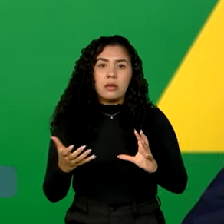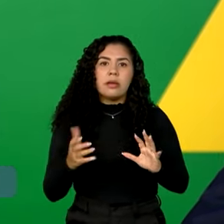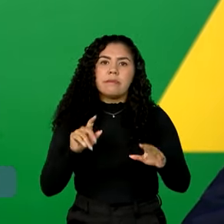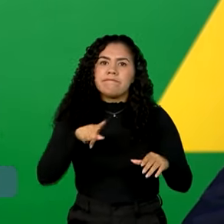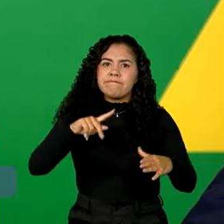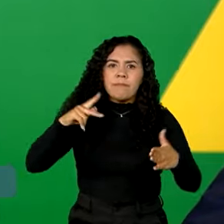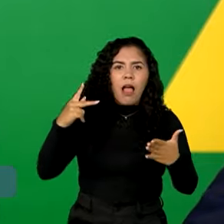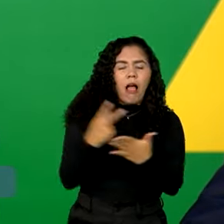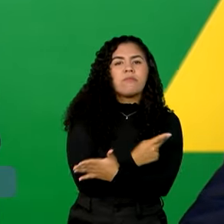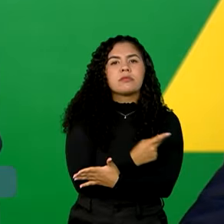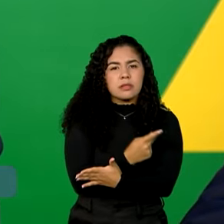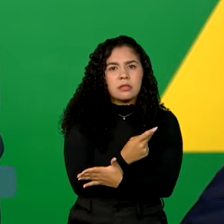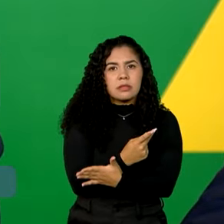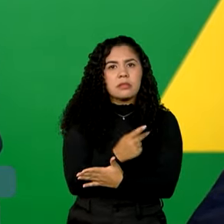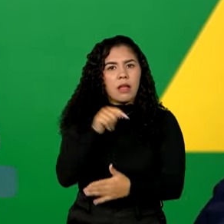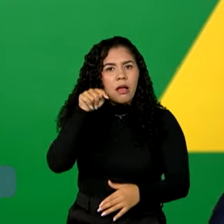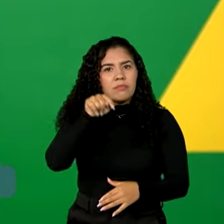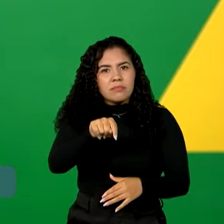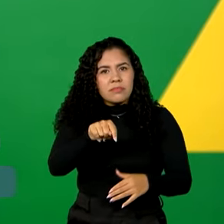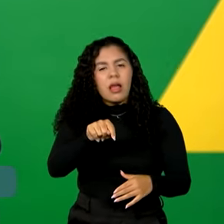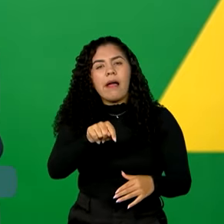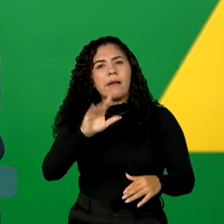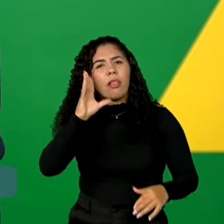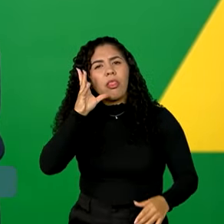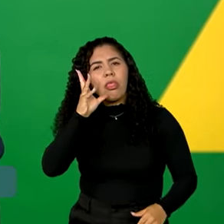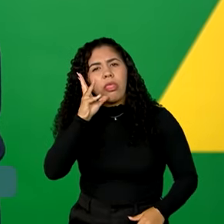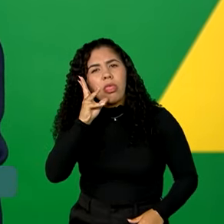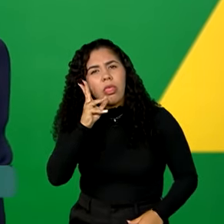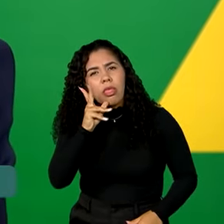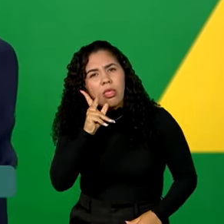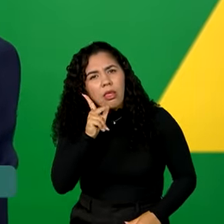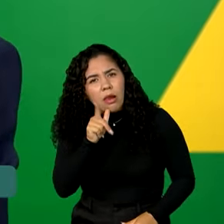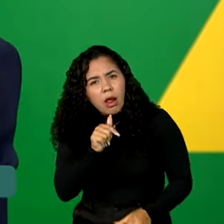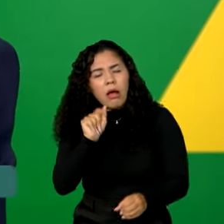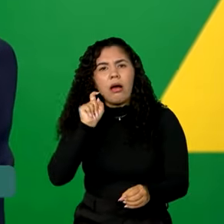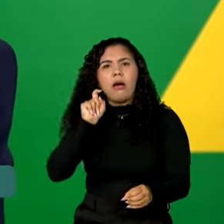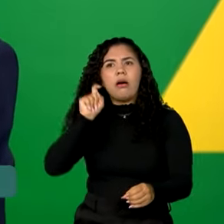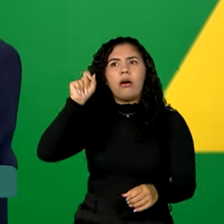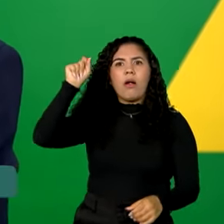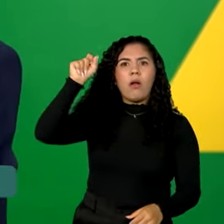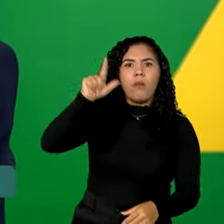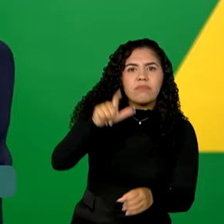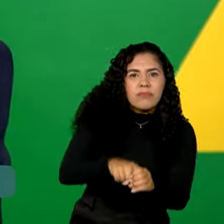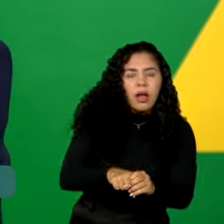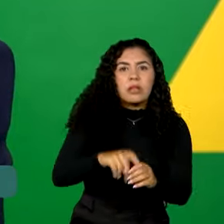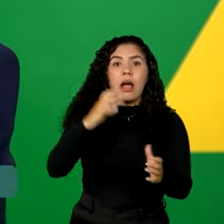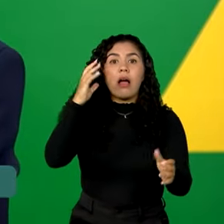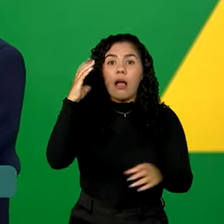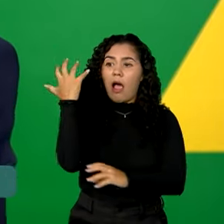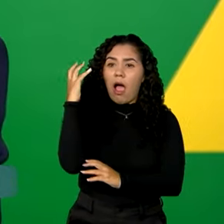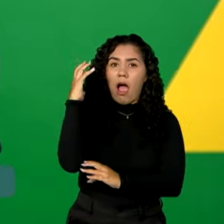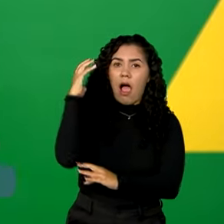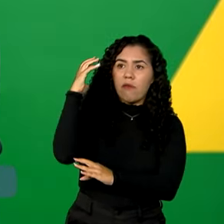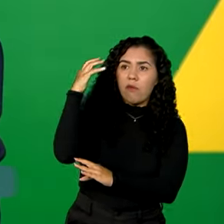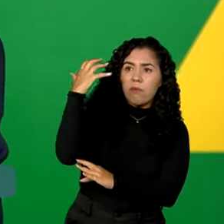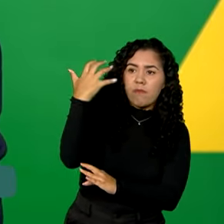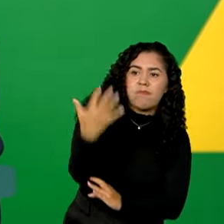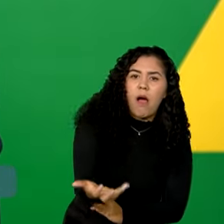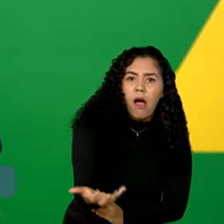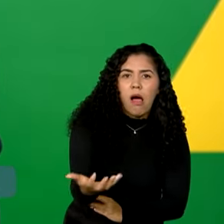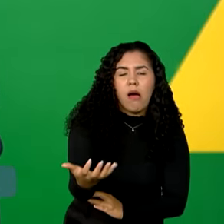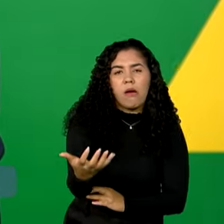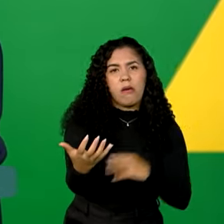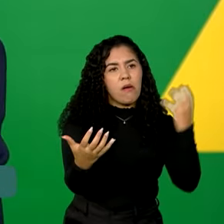apresentam esse motivo para demora no restabelecimento, que são as árvores que caem sobre